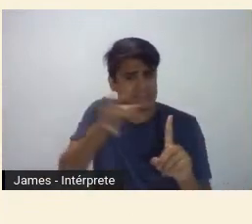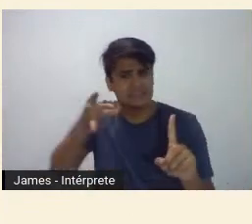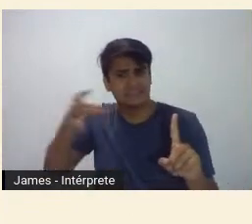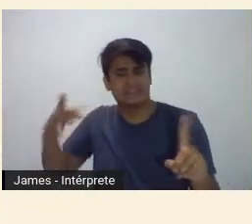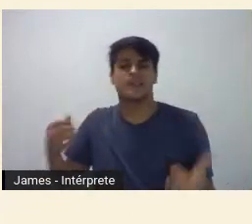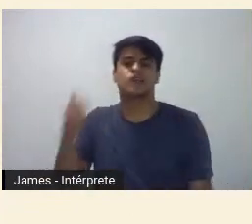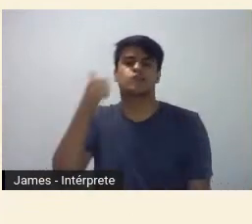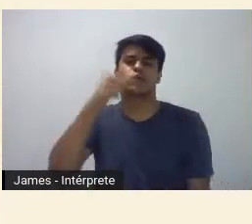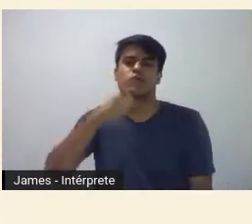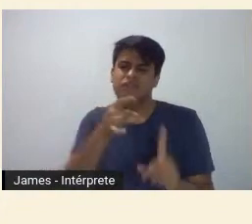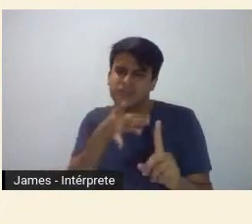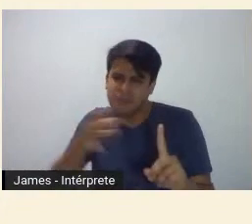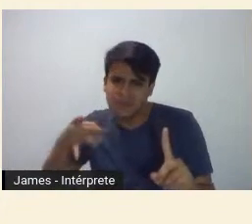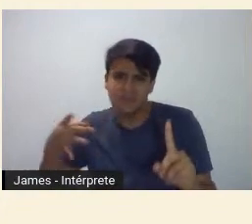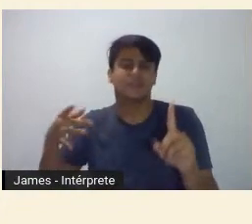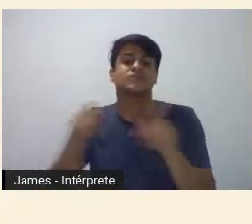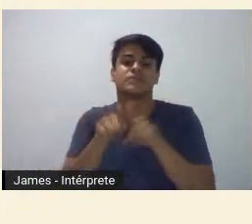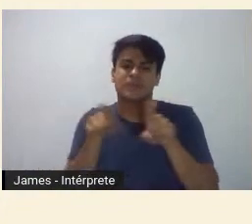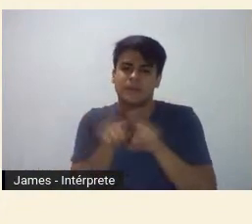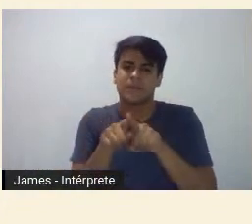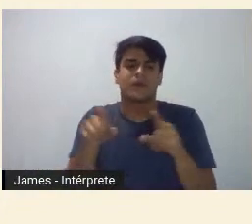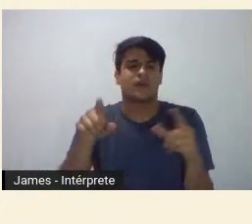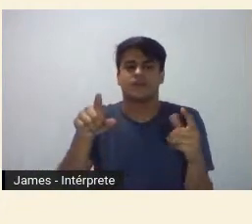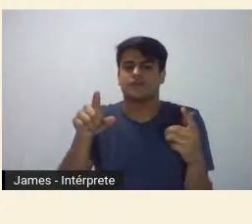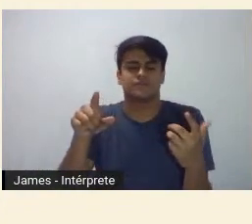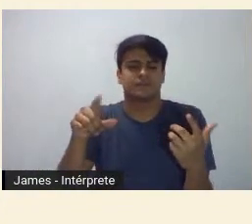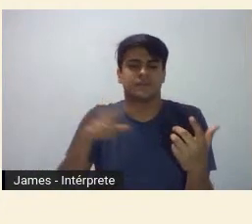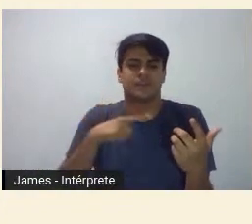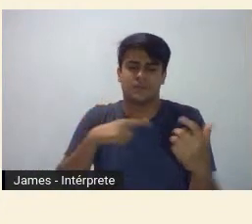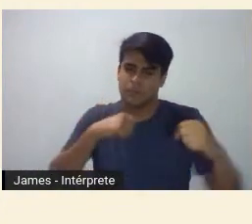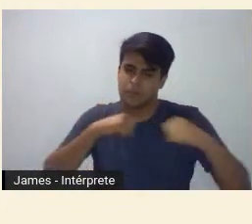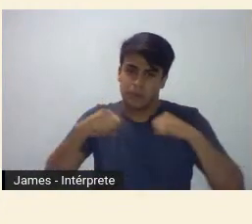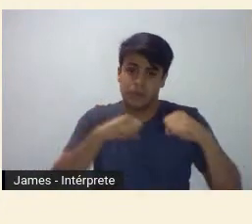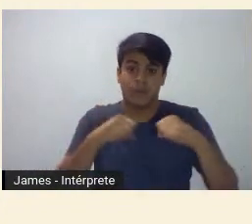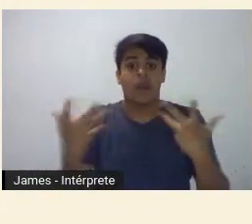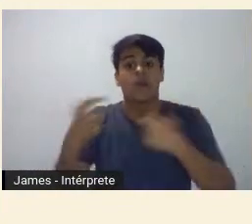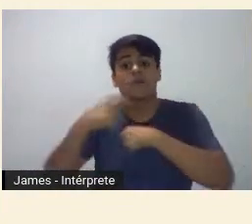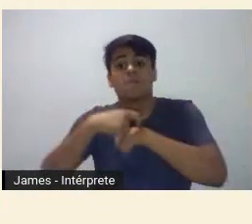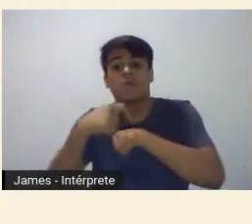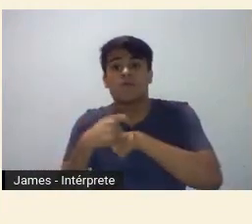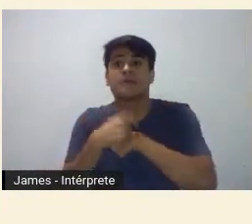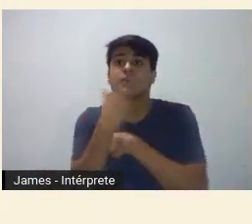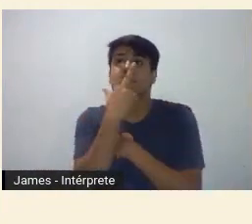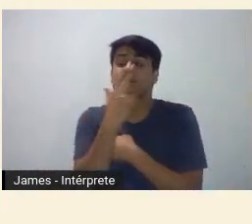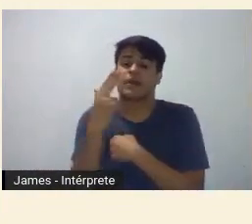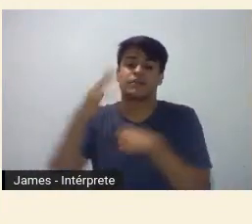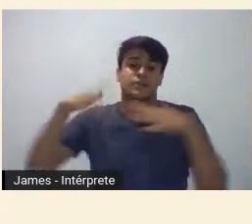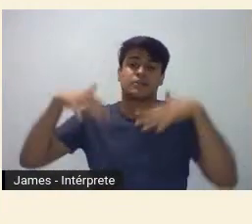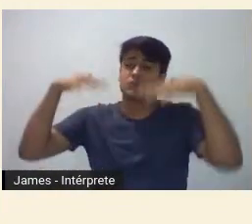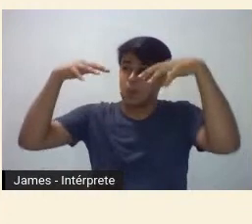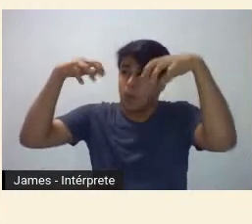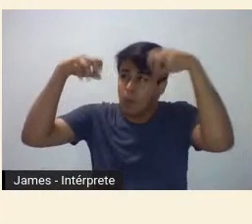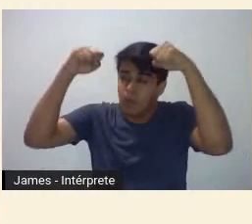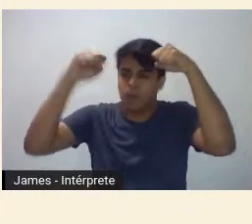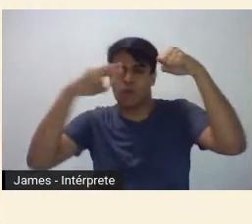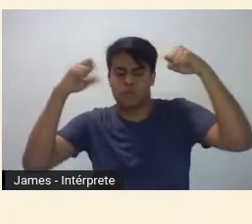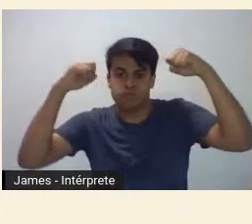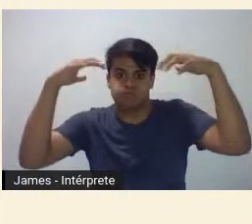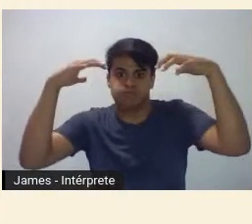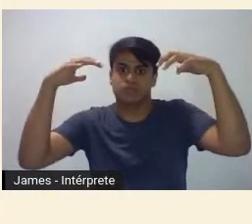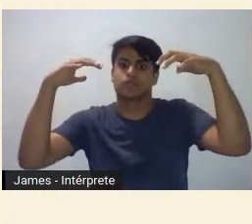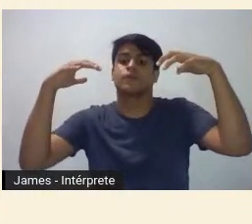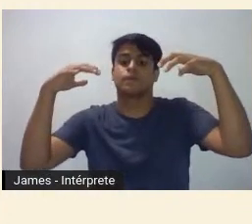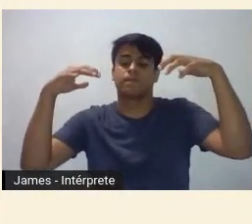convocação para nos repensarmos criticamente a luz hora pálida hora excessiva do seu arquivo nos obriga a